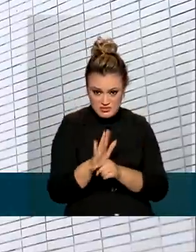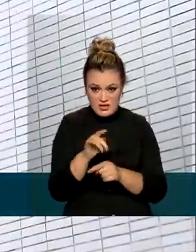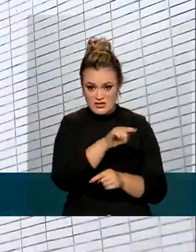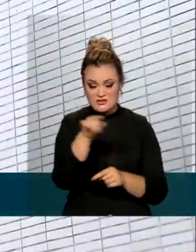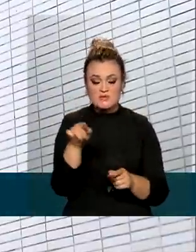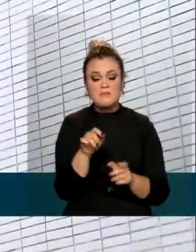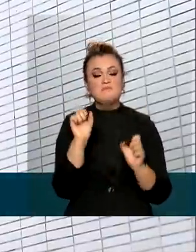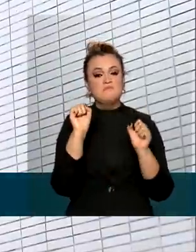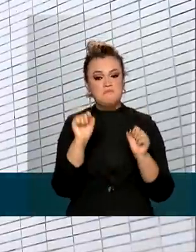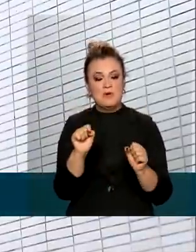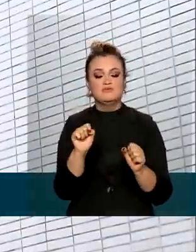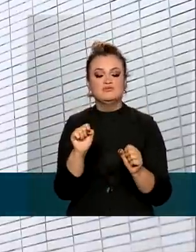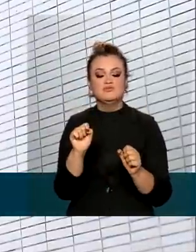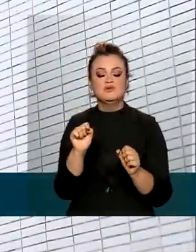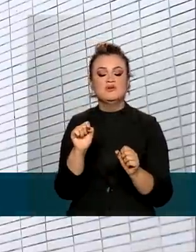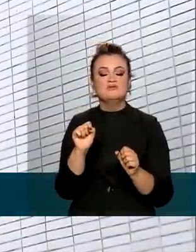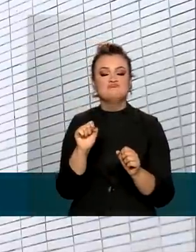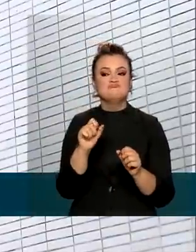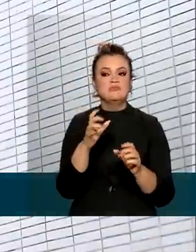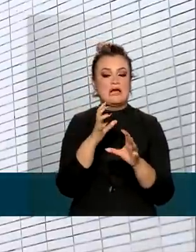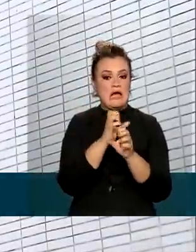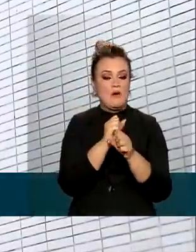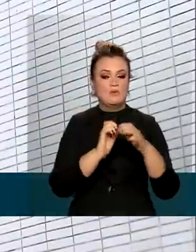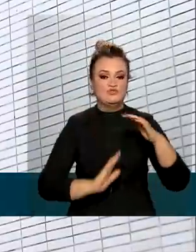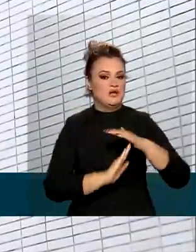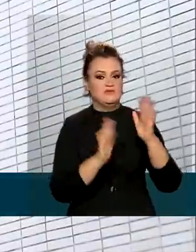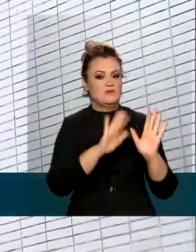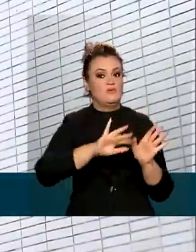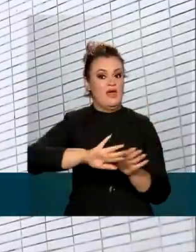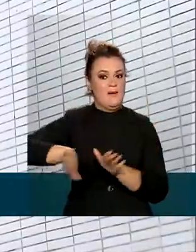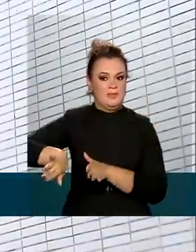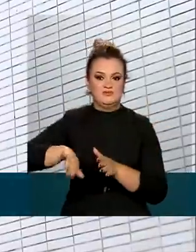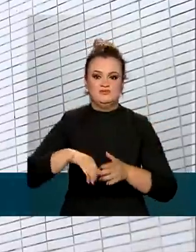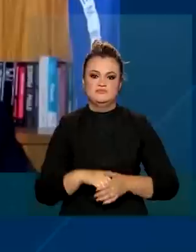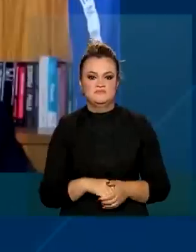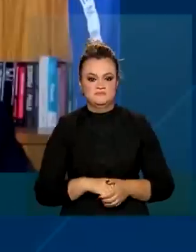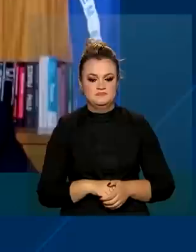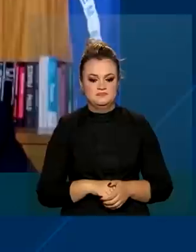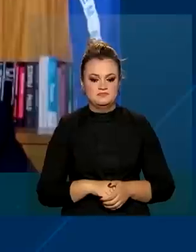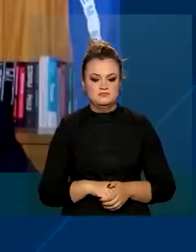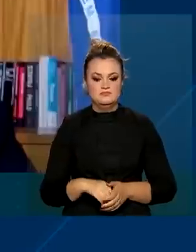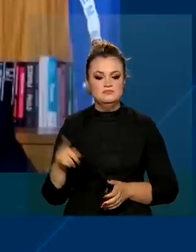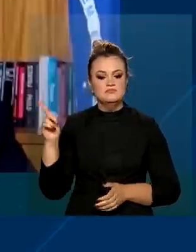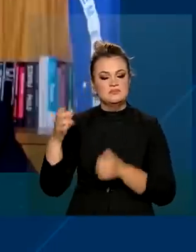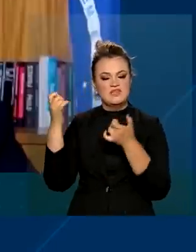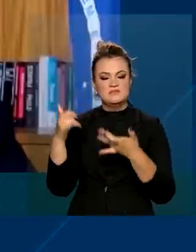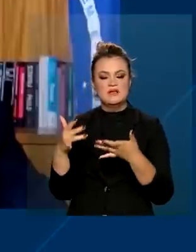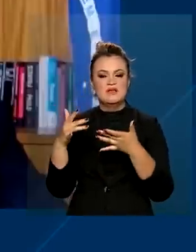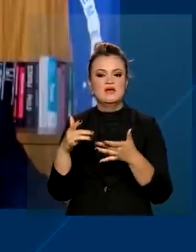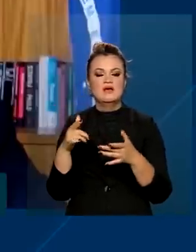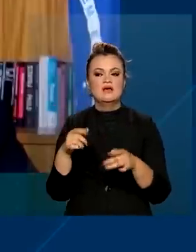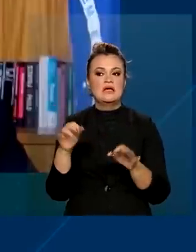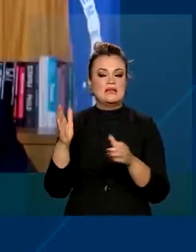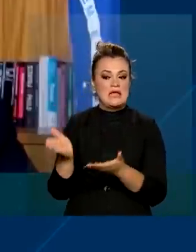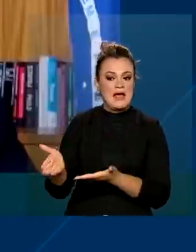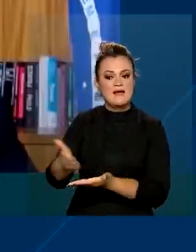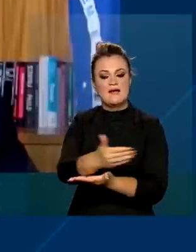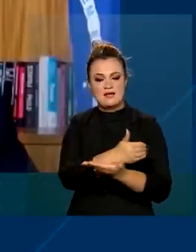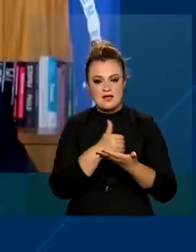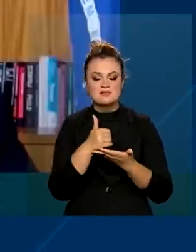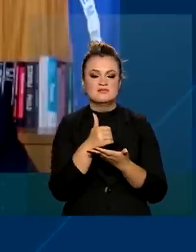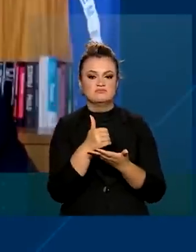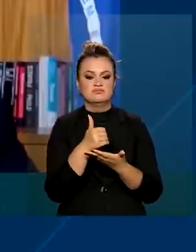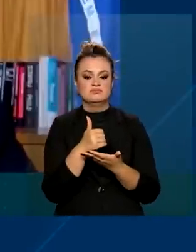podem ficar fora do cálculo do teto de gastos do governo. Contamos com a arrecadação extraordinária,